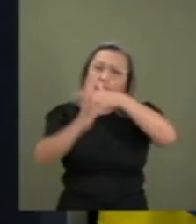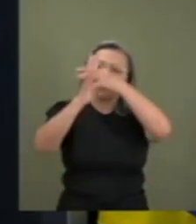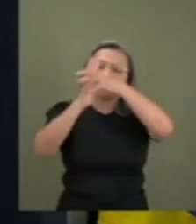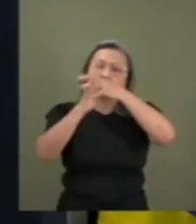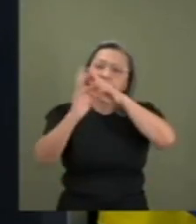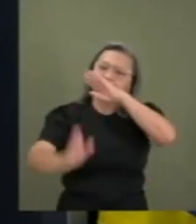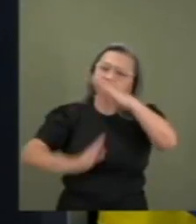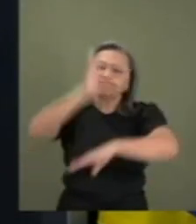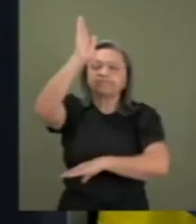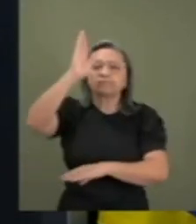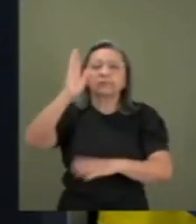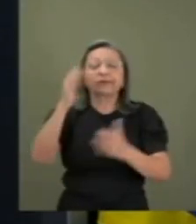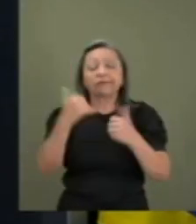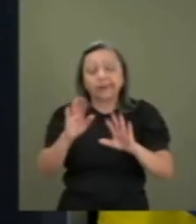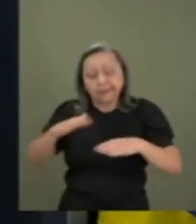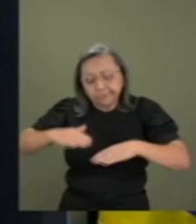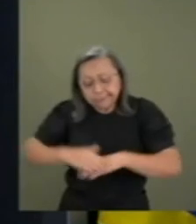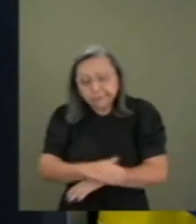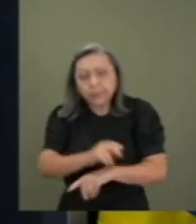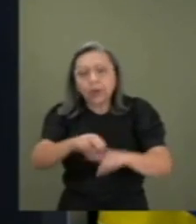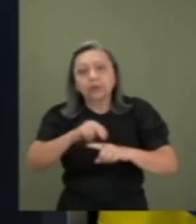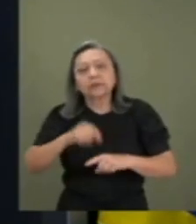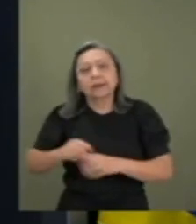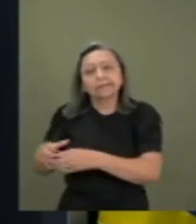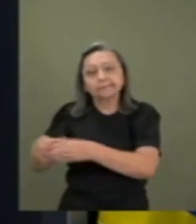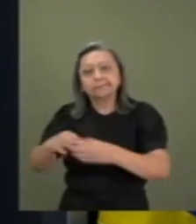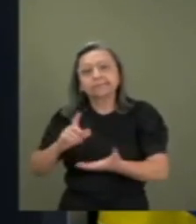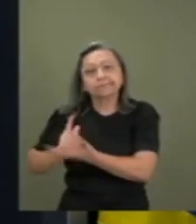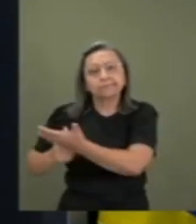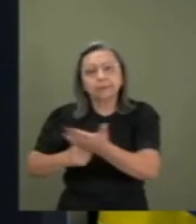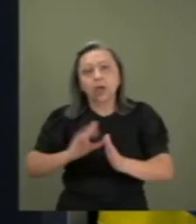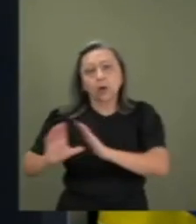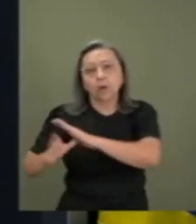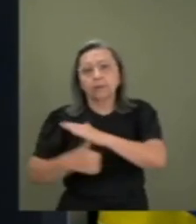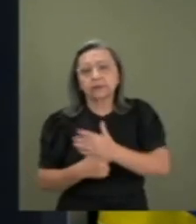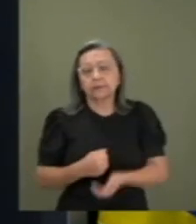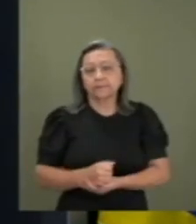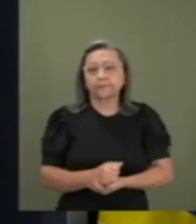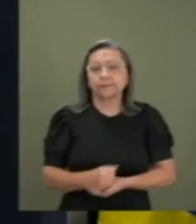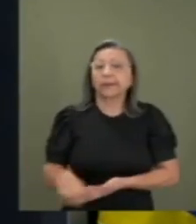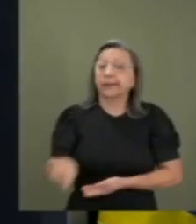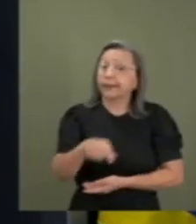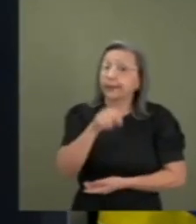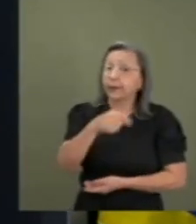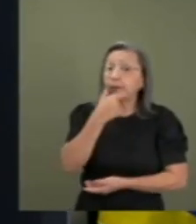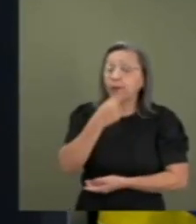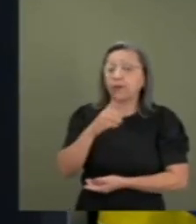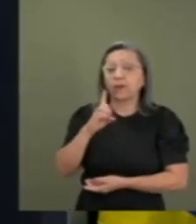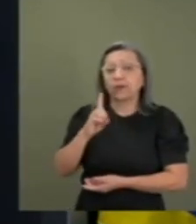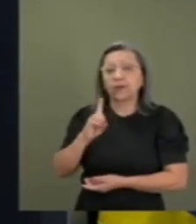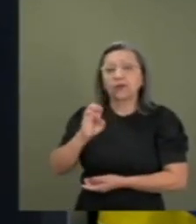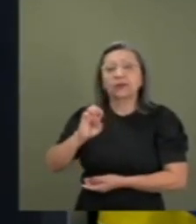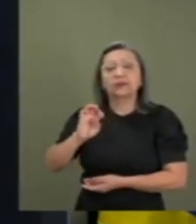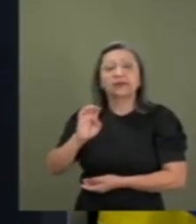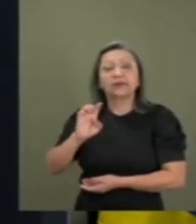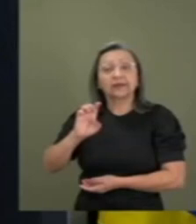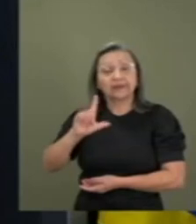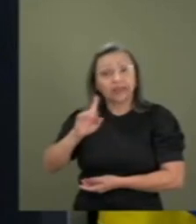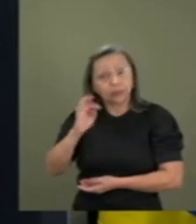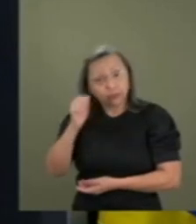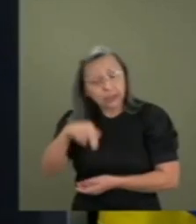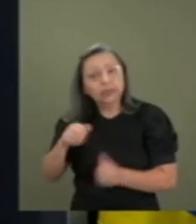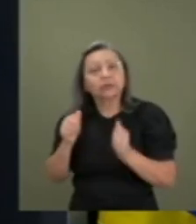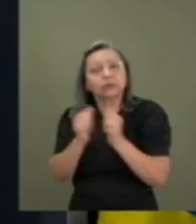joelhos por causa da corrupção. E ele, junto com outros servidores públicos, conseguiu